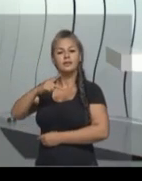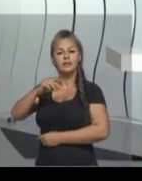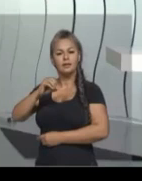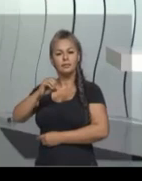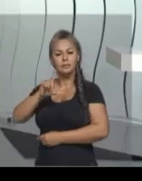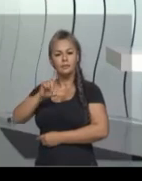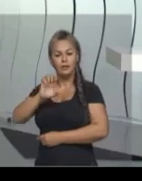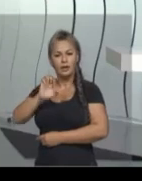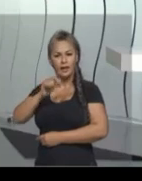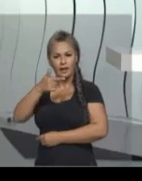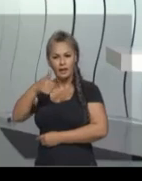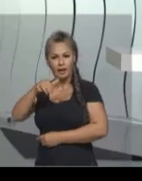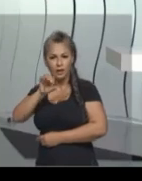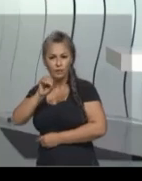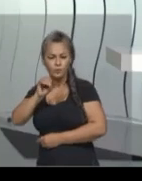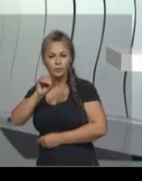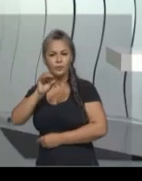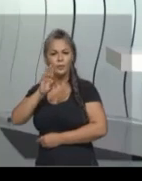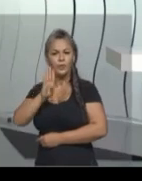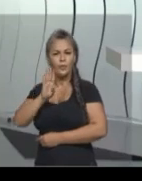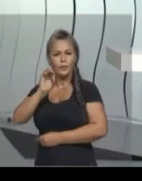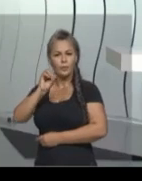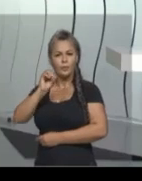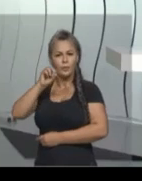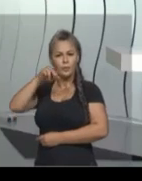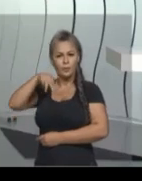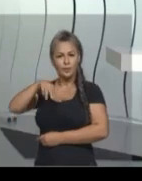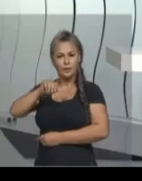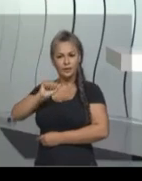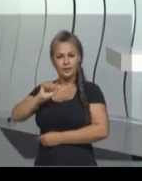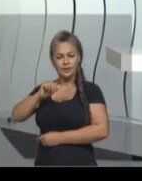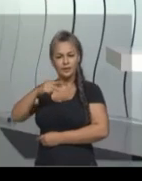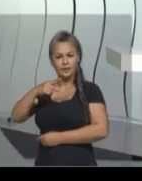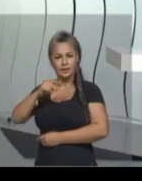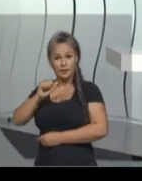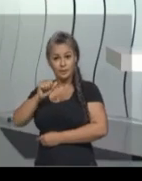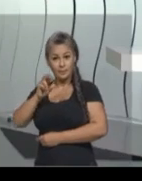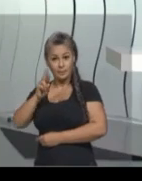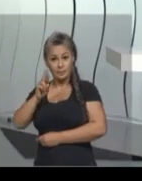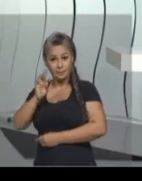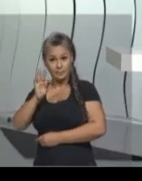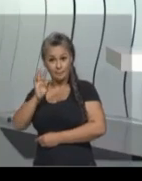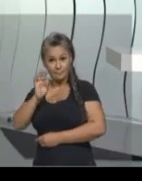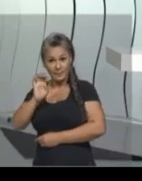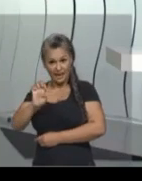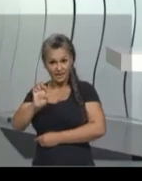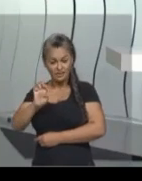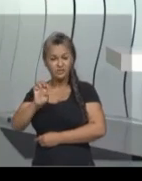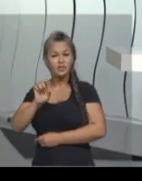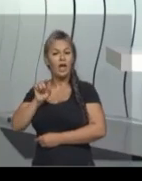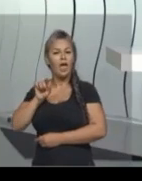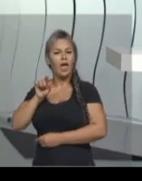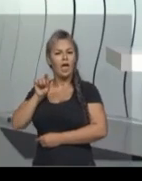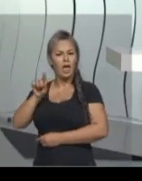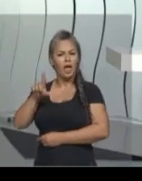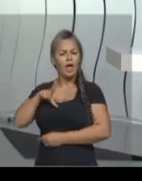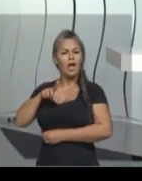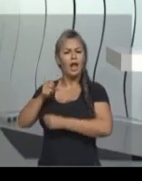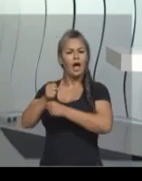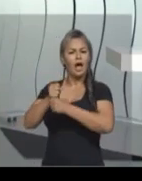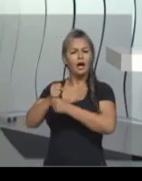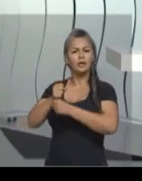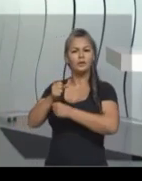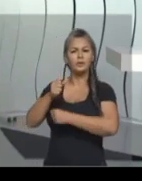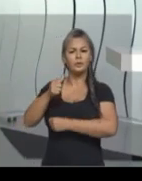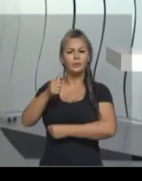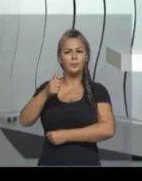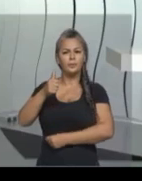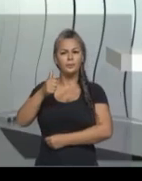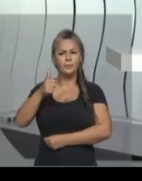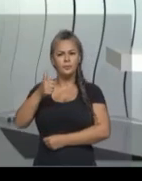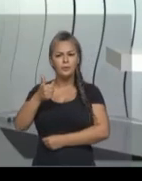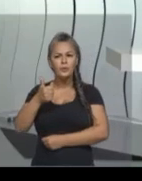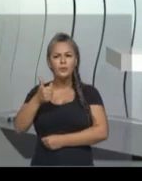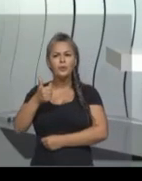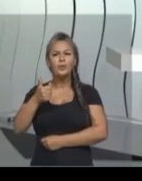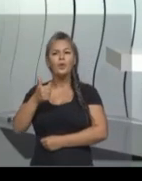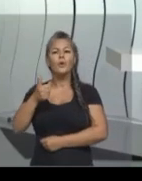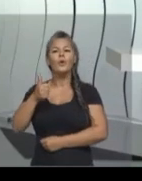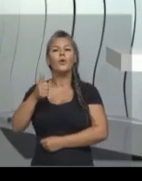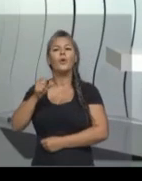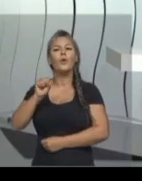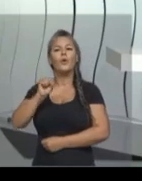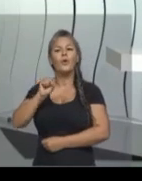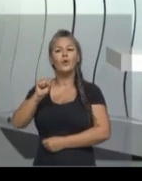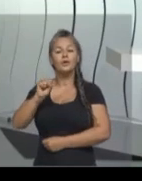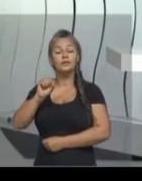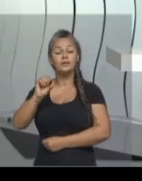1806, Napoleão assinou o decreto chamado de bloqueio continental,